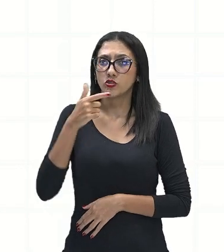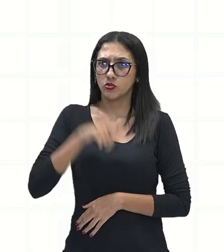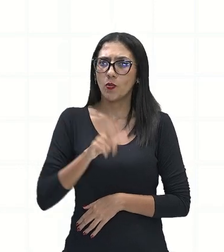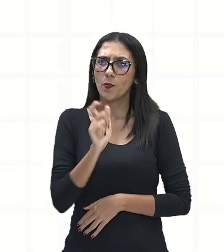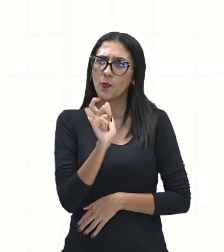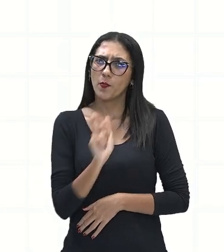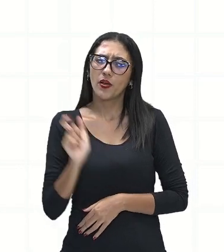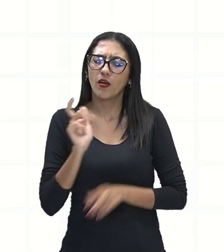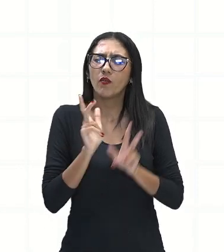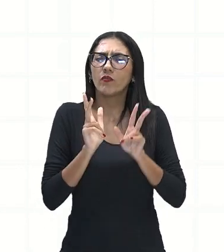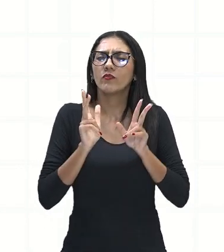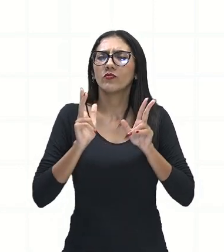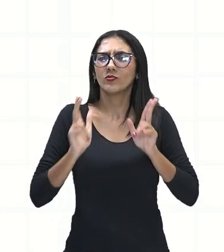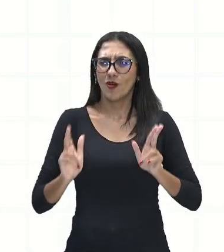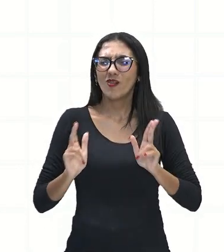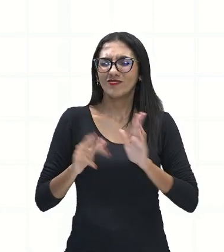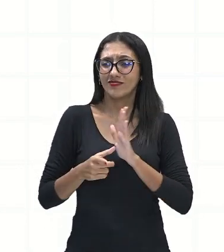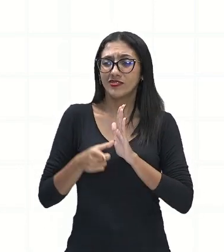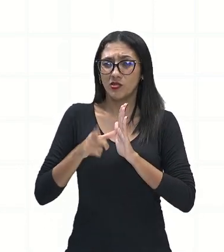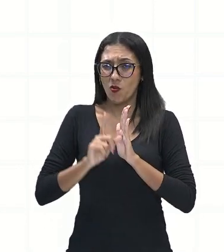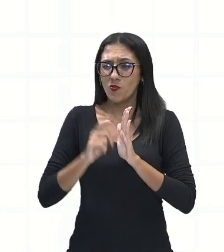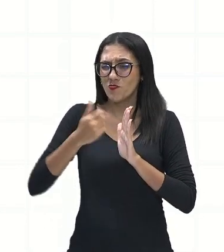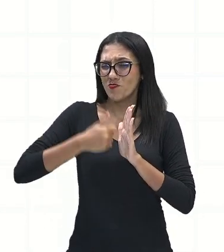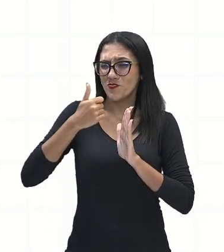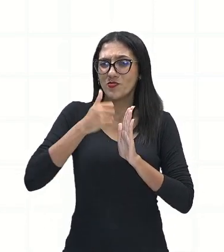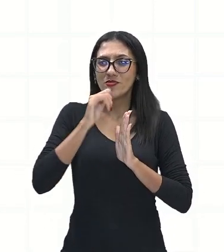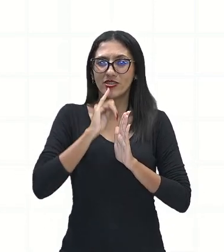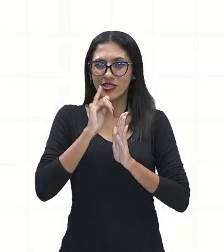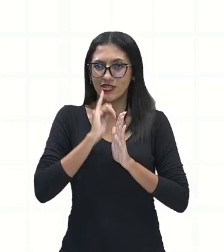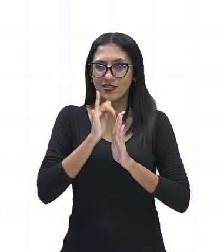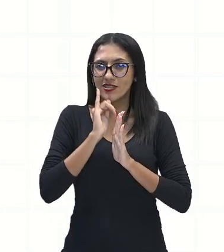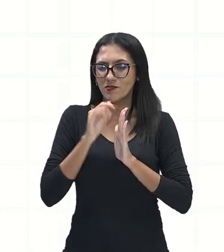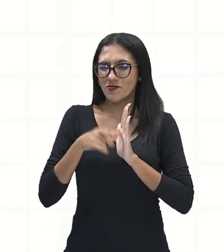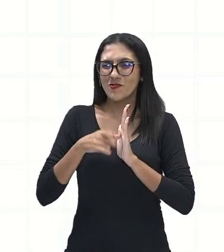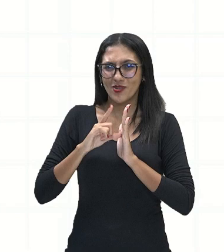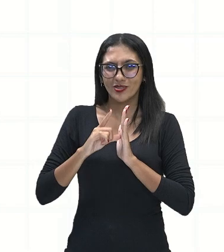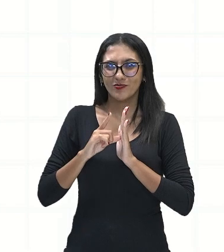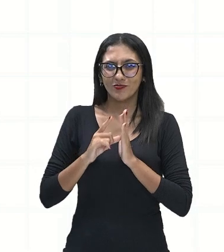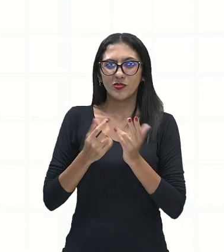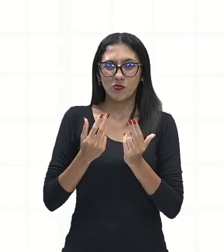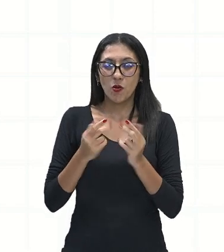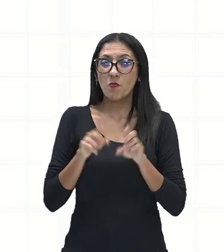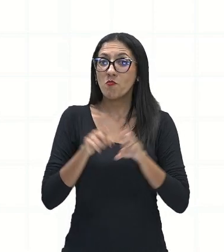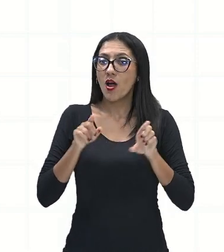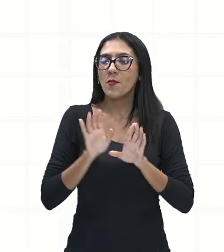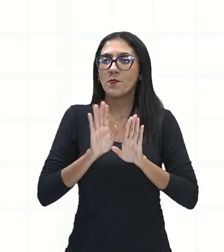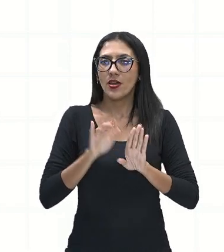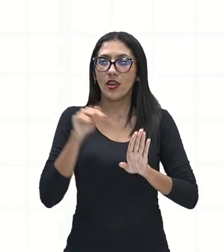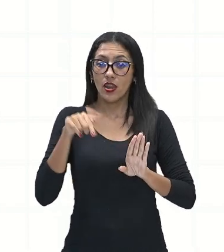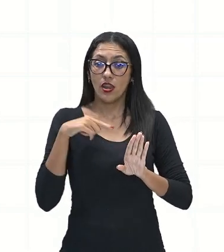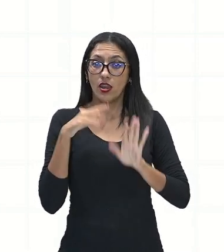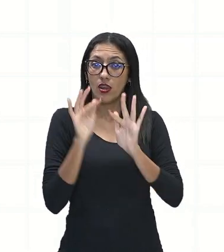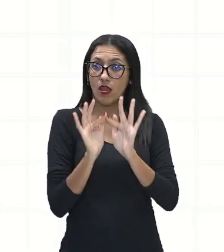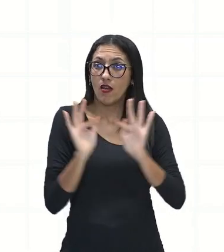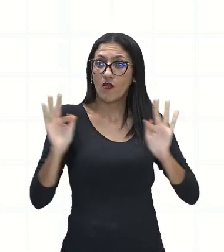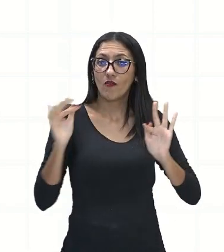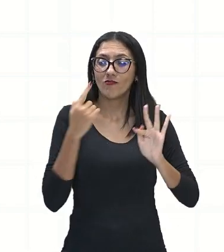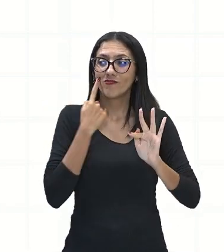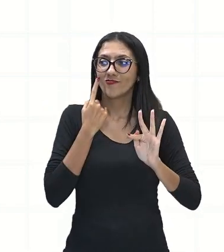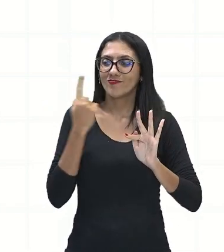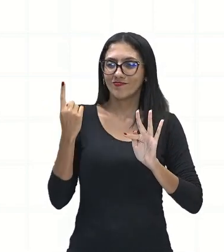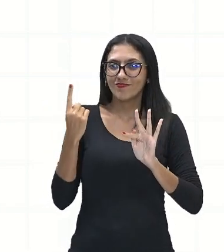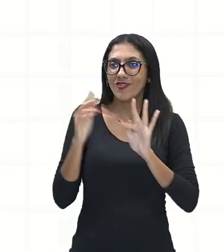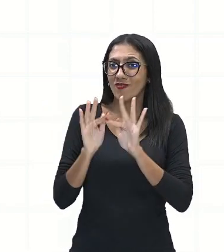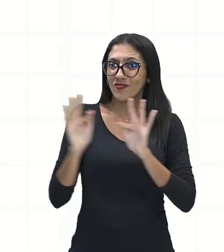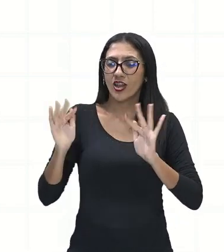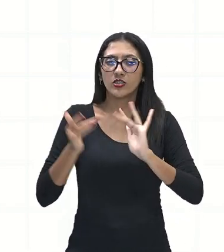utilizando do primeiro exemplo. Mas você vai perceber que nesse contexto, a palavra cara, ela